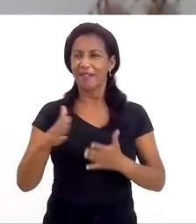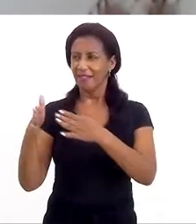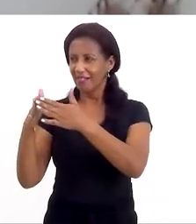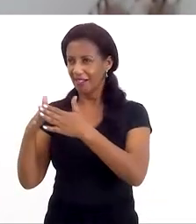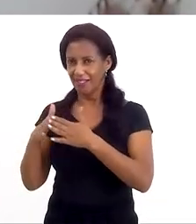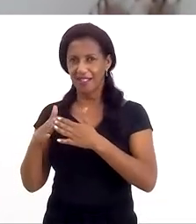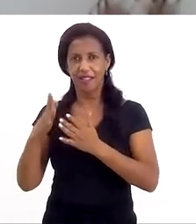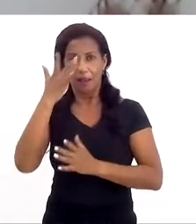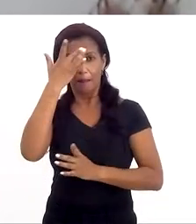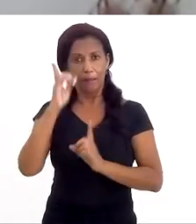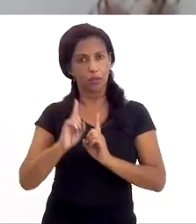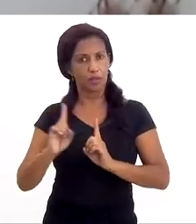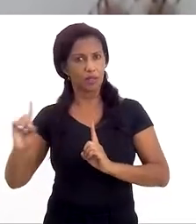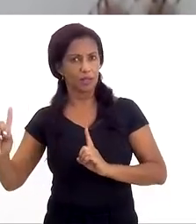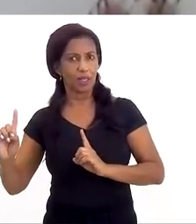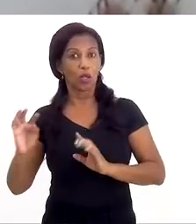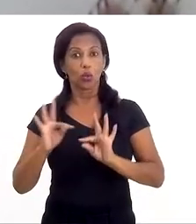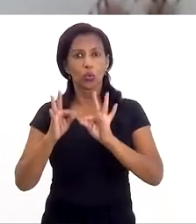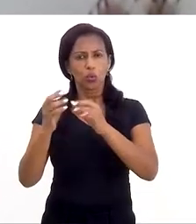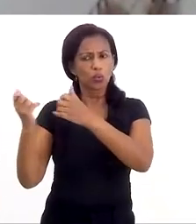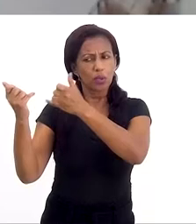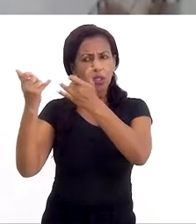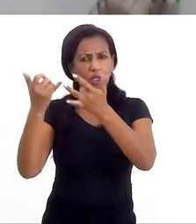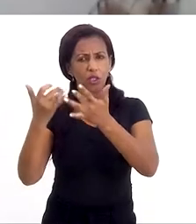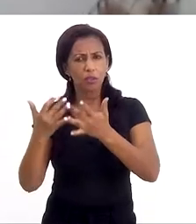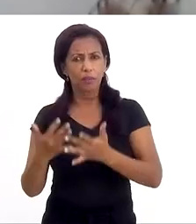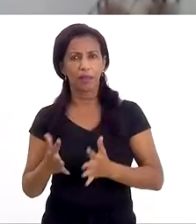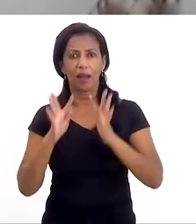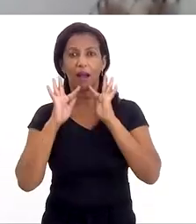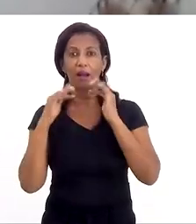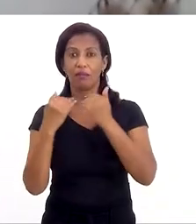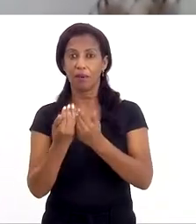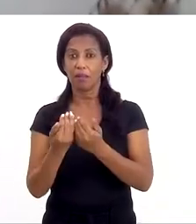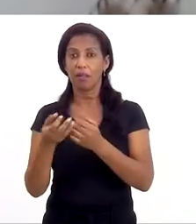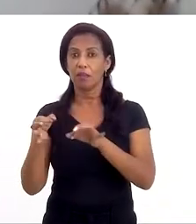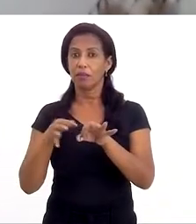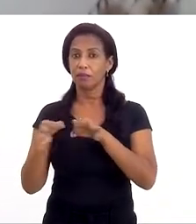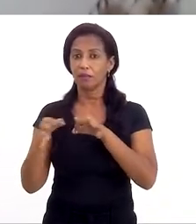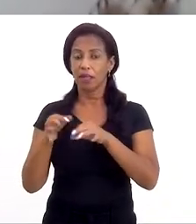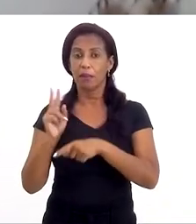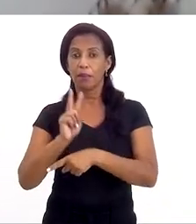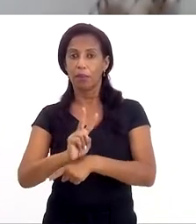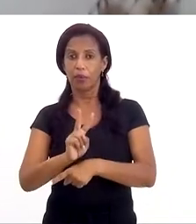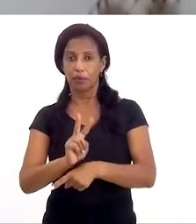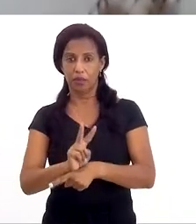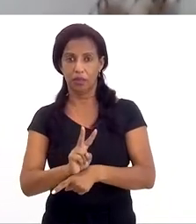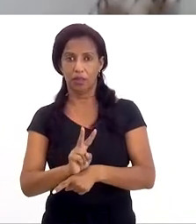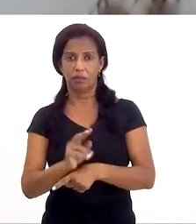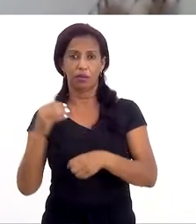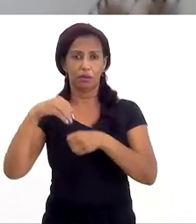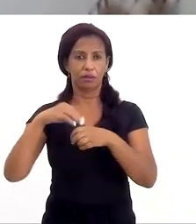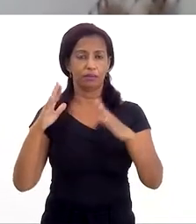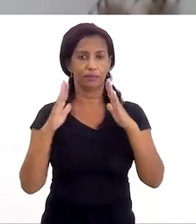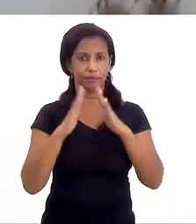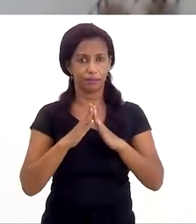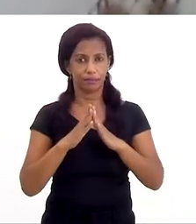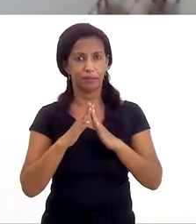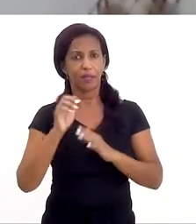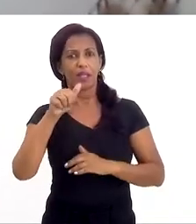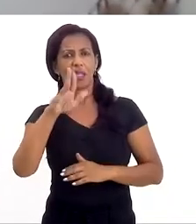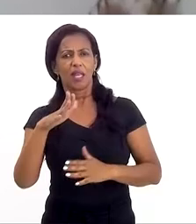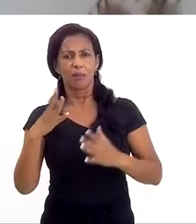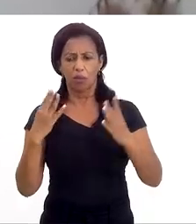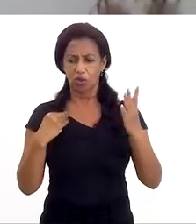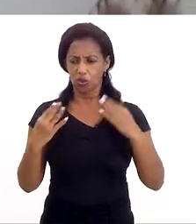o banhozinho, mamãe vai tocar aqui, todas as pessoas, a família precisa criar uma rede de proteção dentro da própria casa.